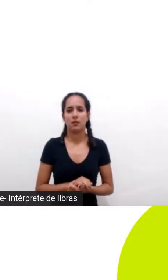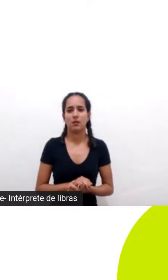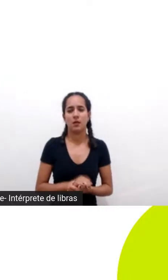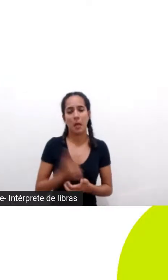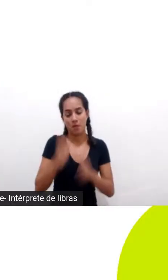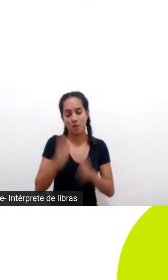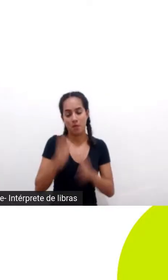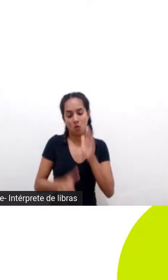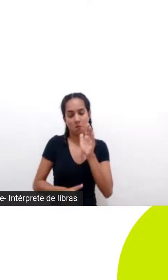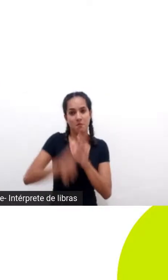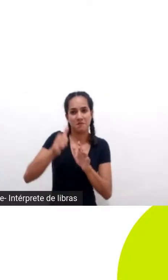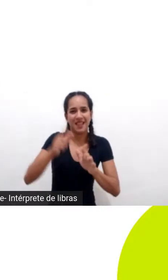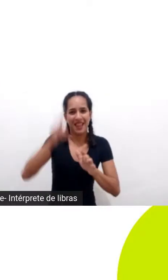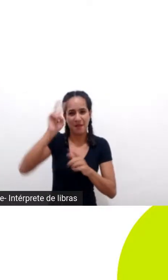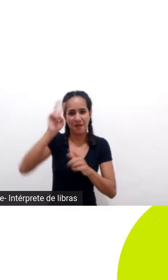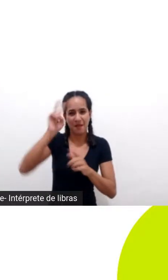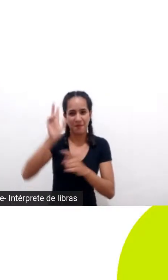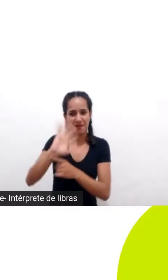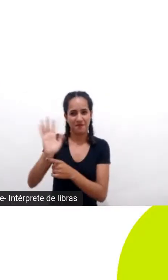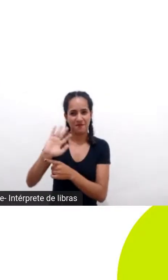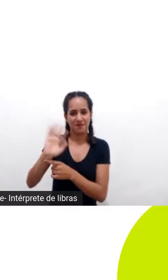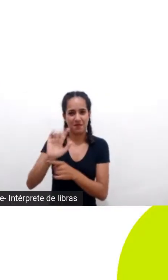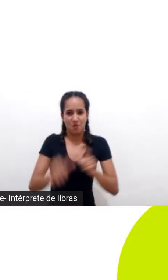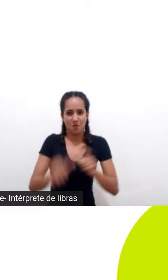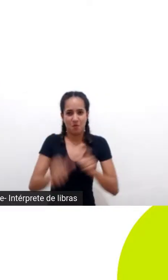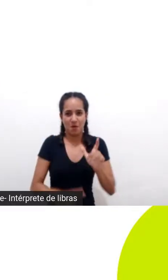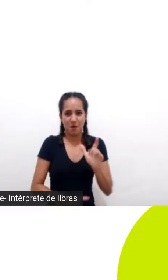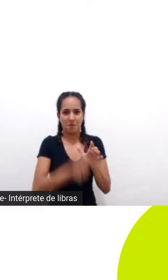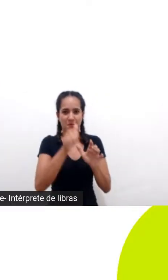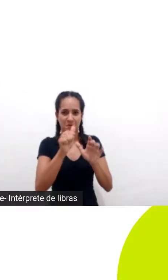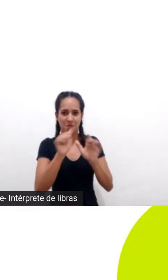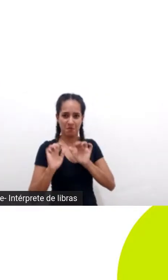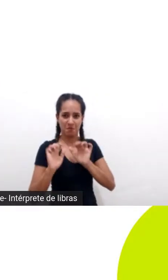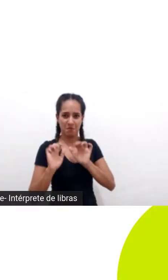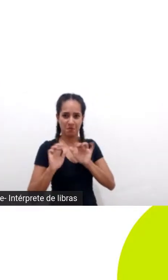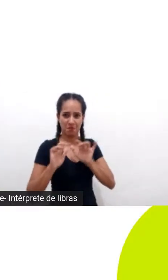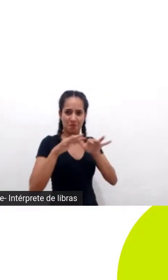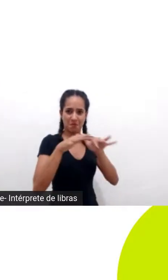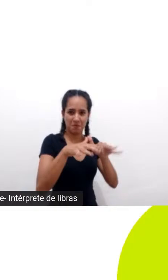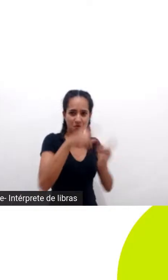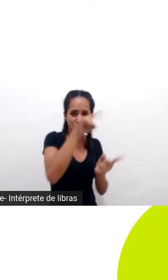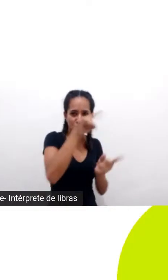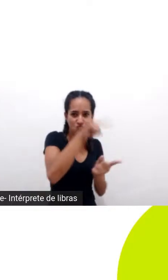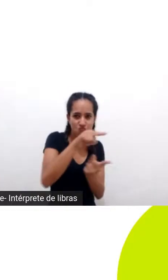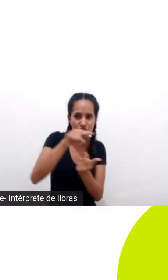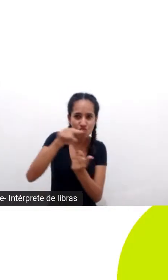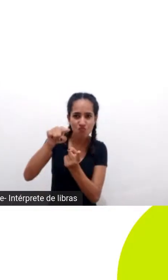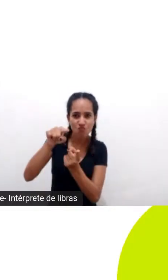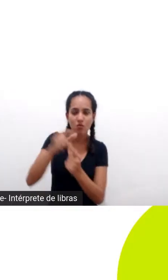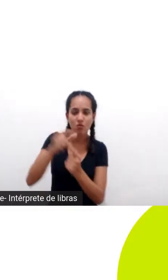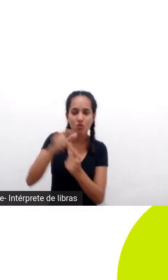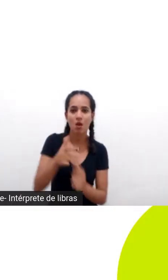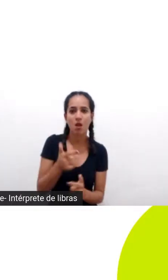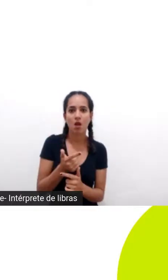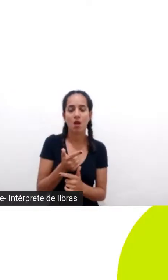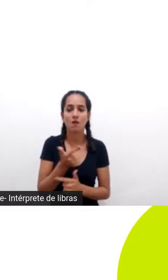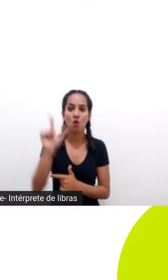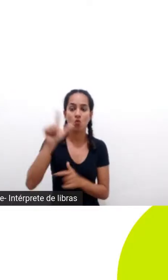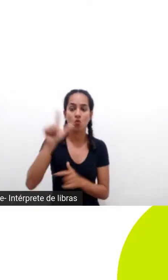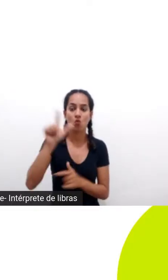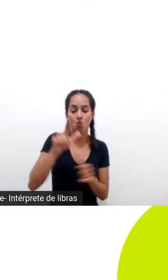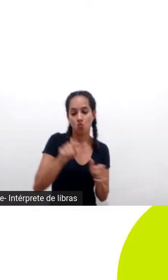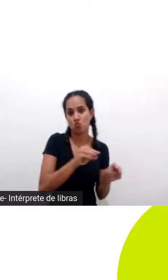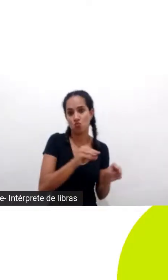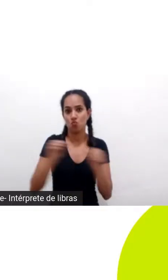onde mora o criador da técnica de downsizing de empolhimento que eles estão indo para uma outra fase da jornada deles a gente não